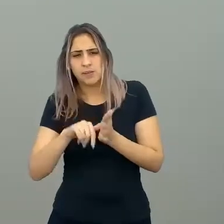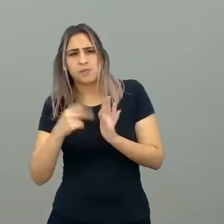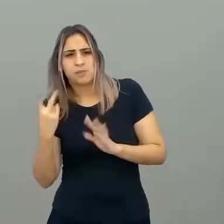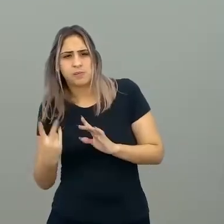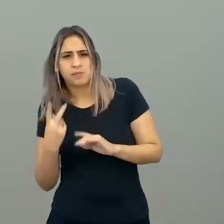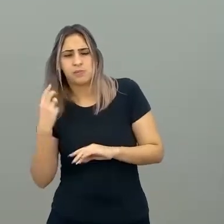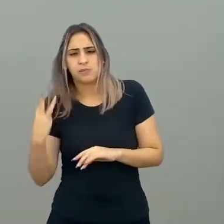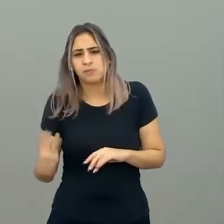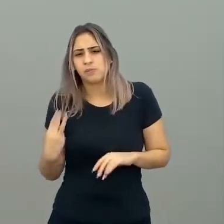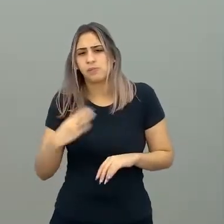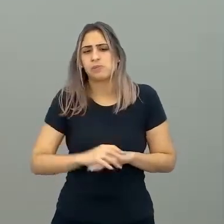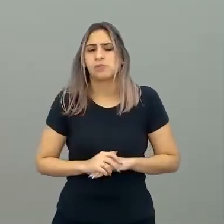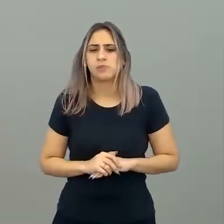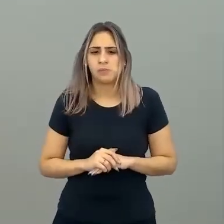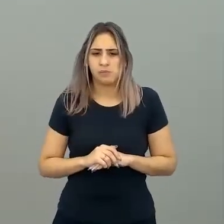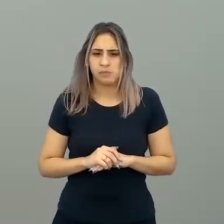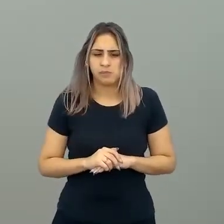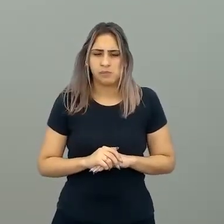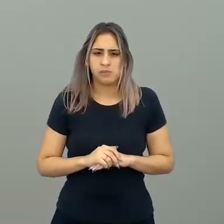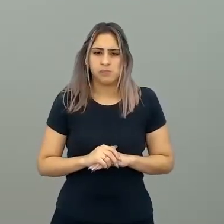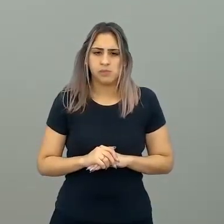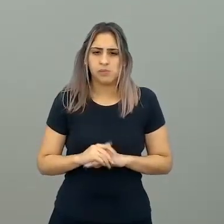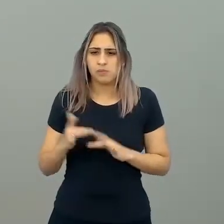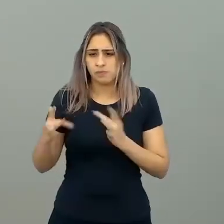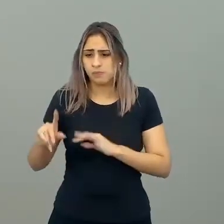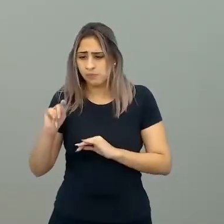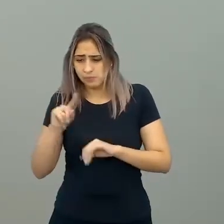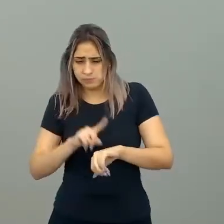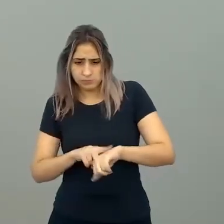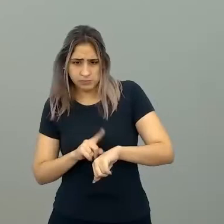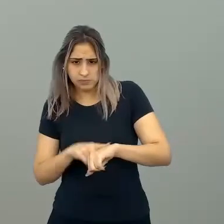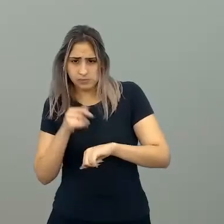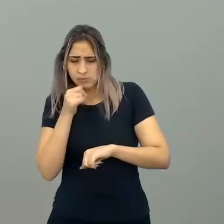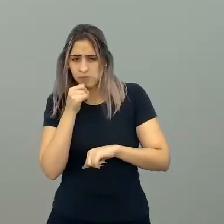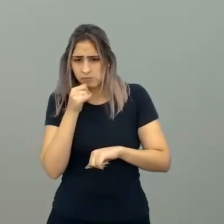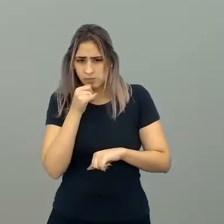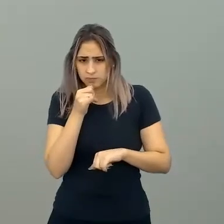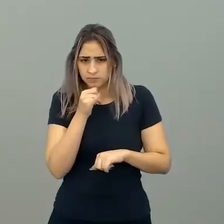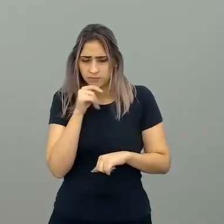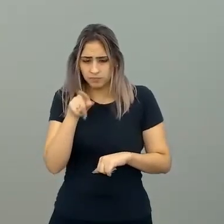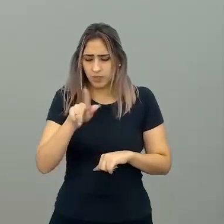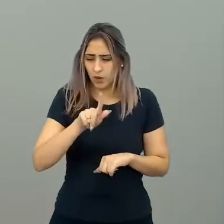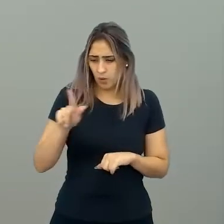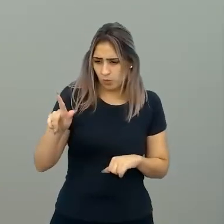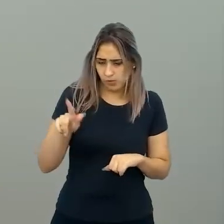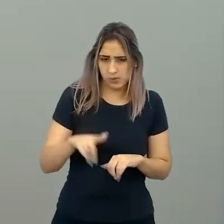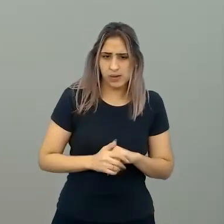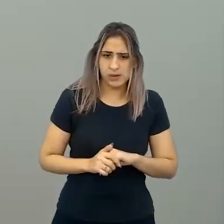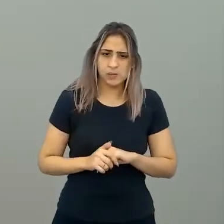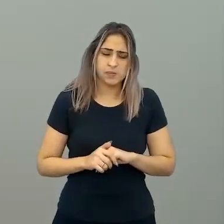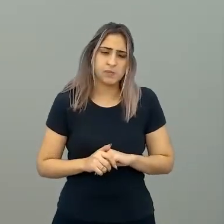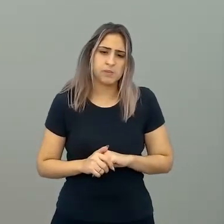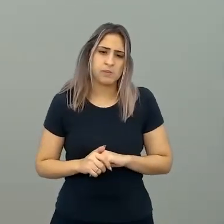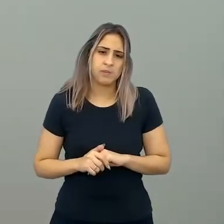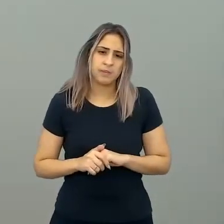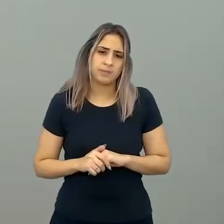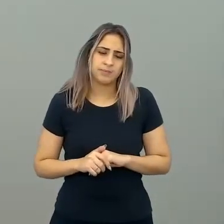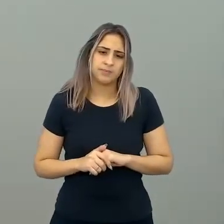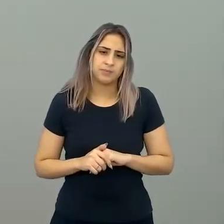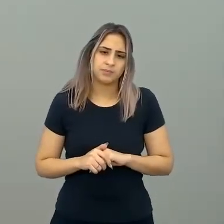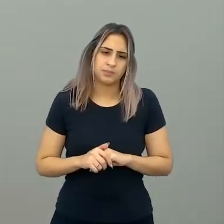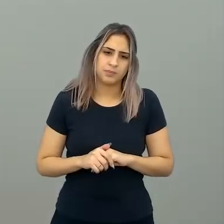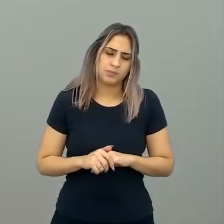segunda, terceira, tal. Se você deixa um pouquinho de tempo, vamos dizer assim, essa gordurinha que a gente fala a mais,